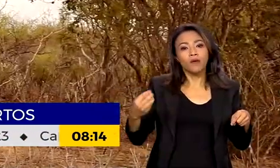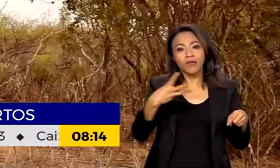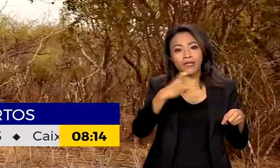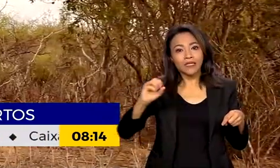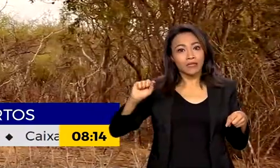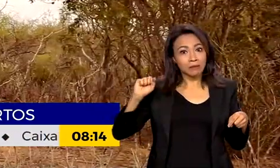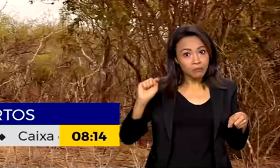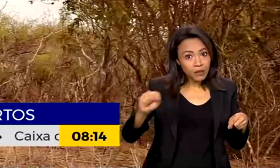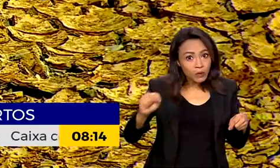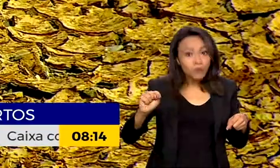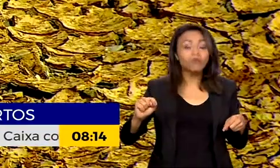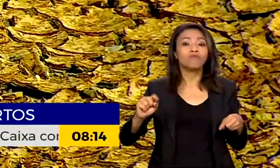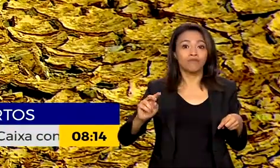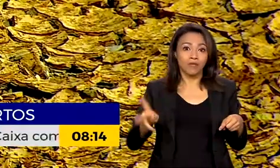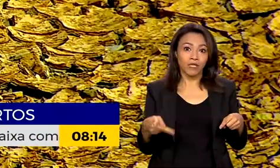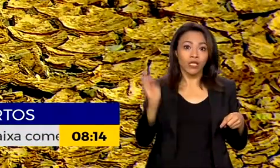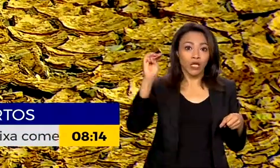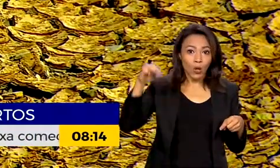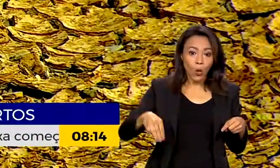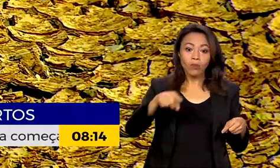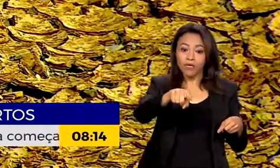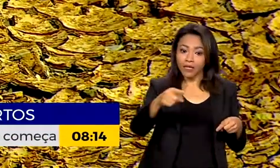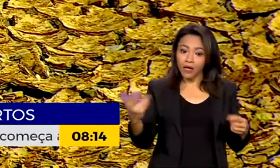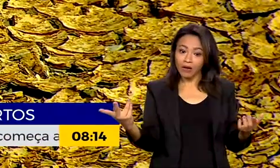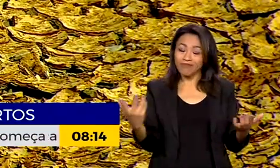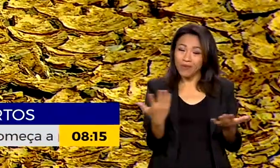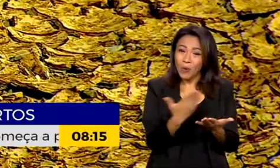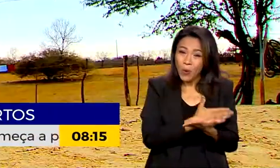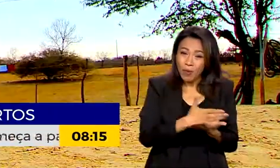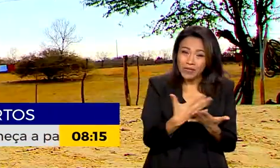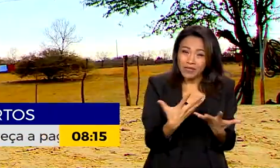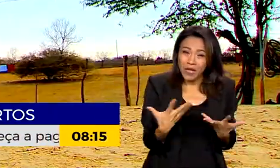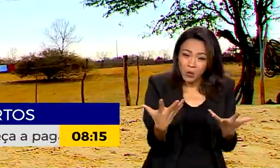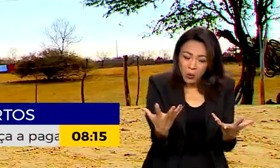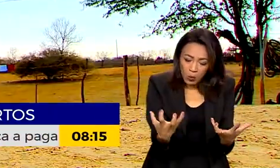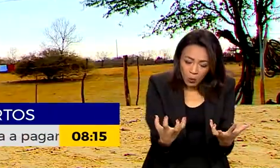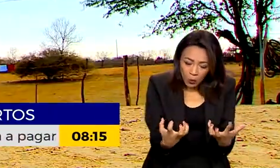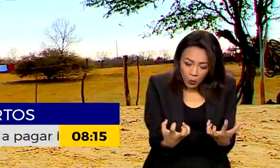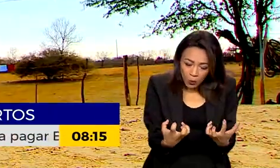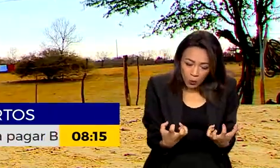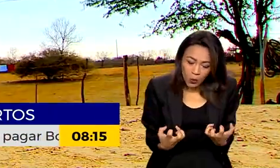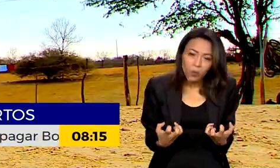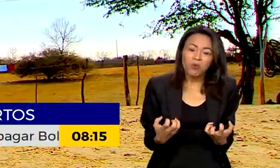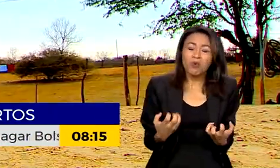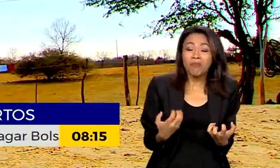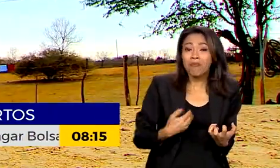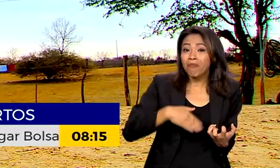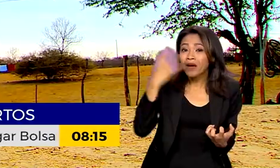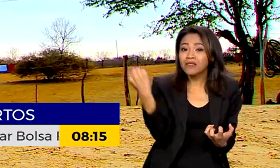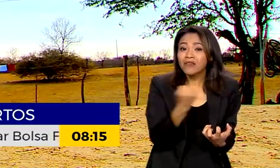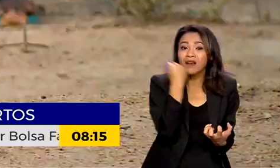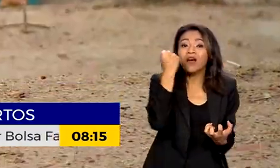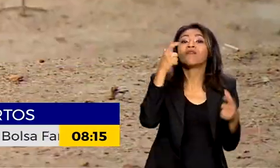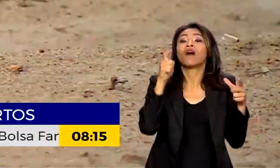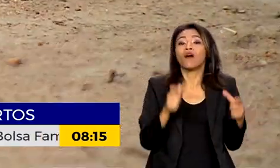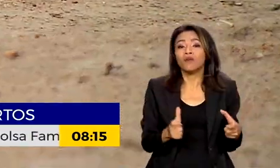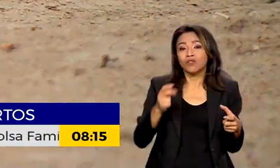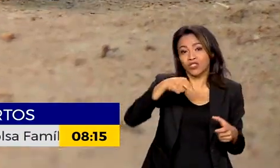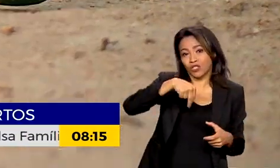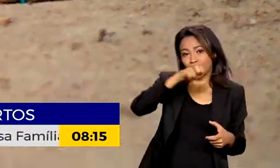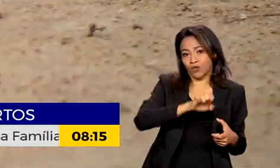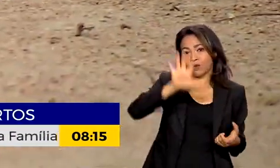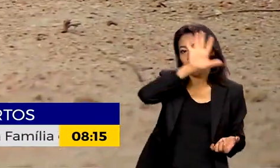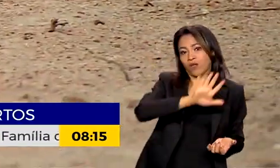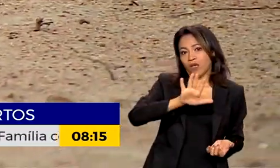quilômetros quadrados em processo de desertificação. O problema é mais grave no Nordeste e nas